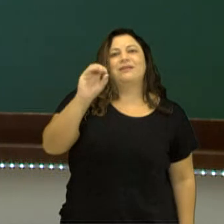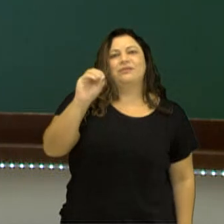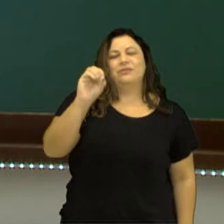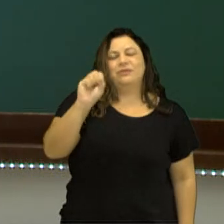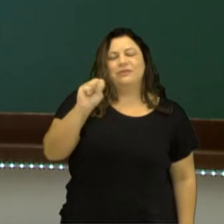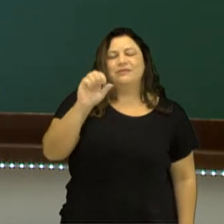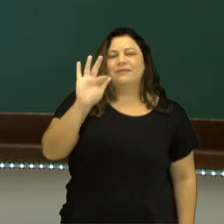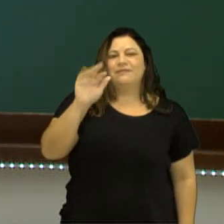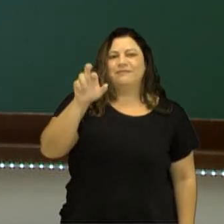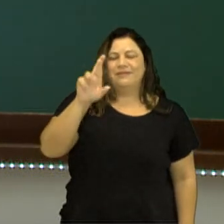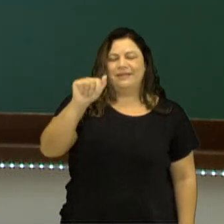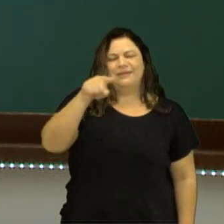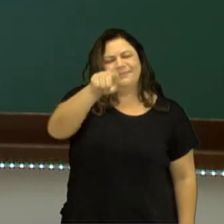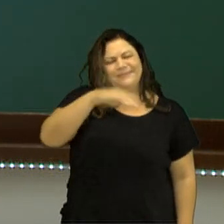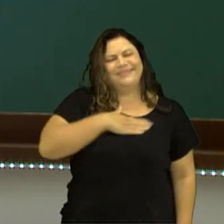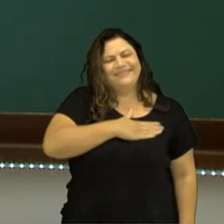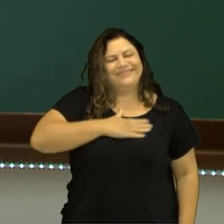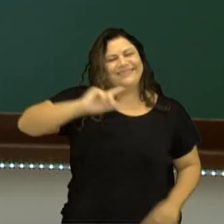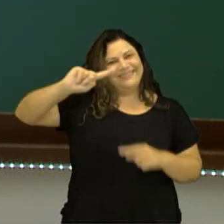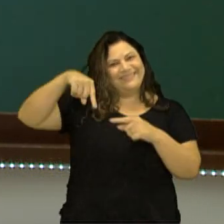vocês tenham gostado e até breve!